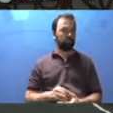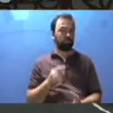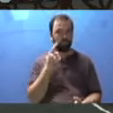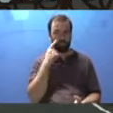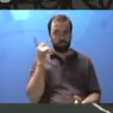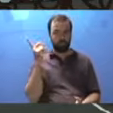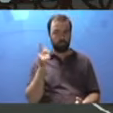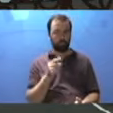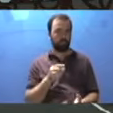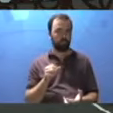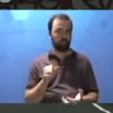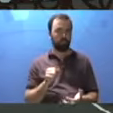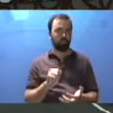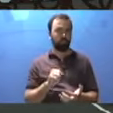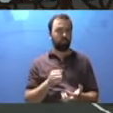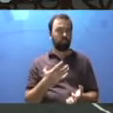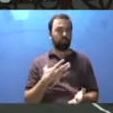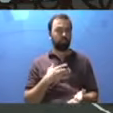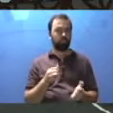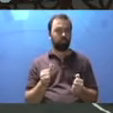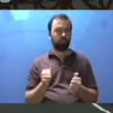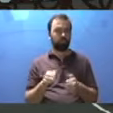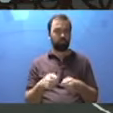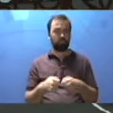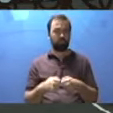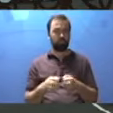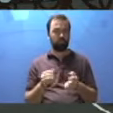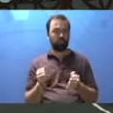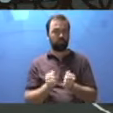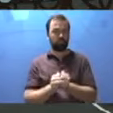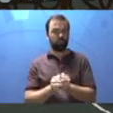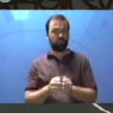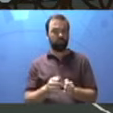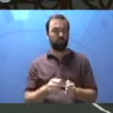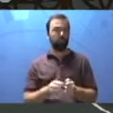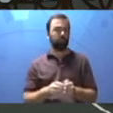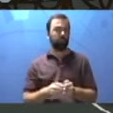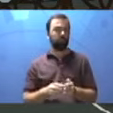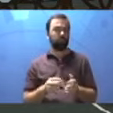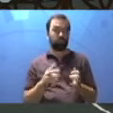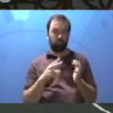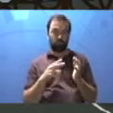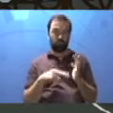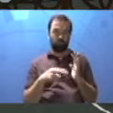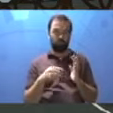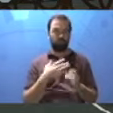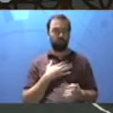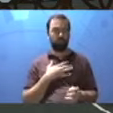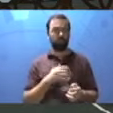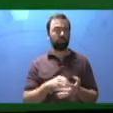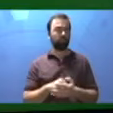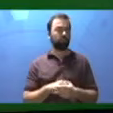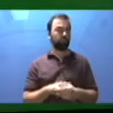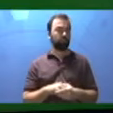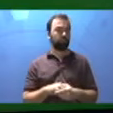Olha lá. Agora vocês vão acompanhar comigo. Presta atenção na leitura. Leia comigo.